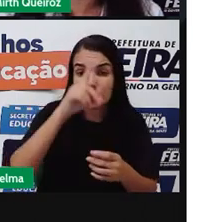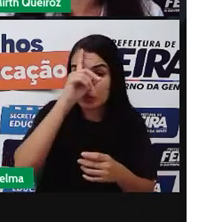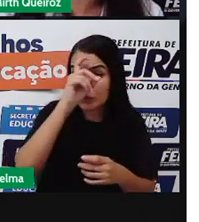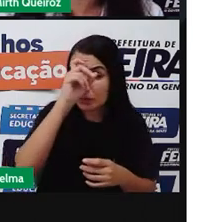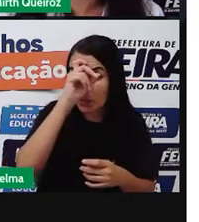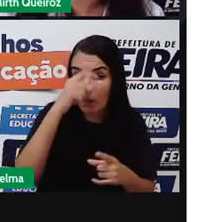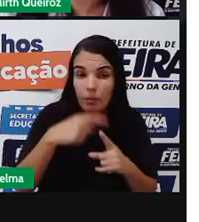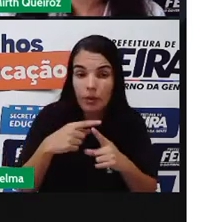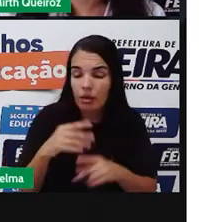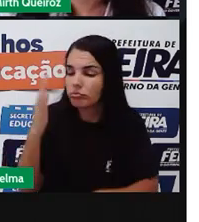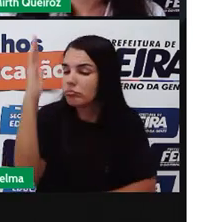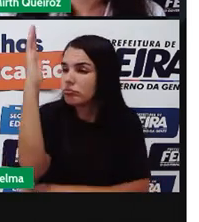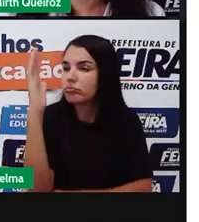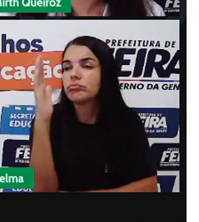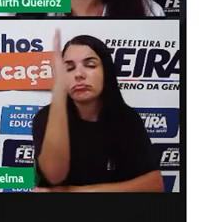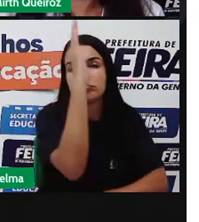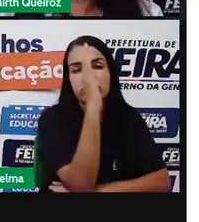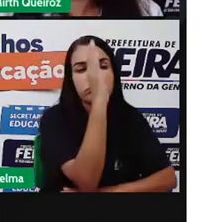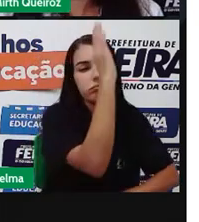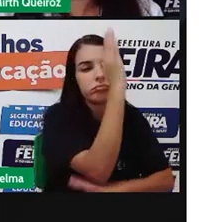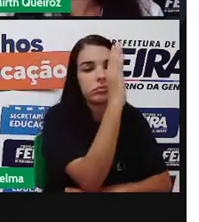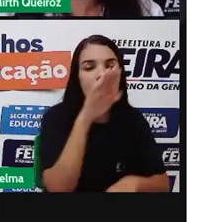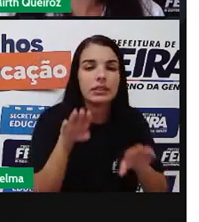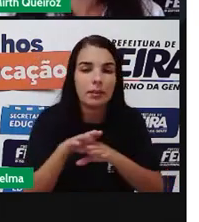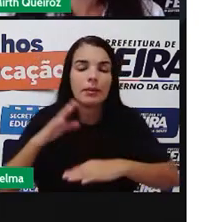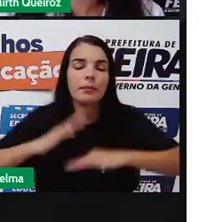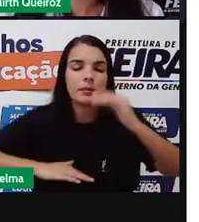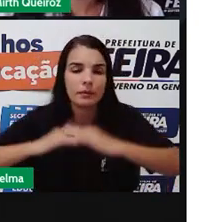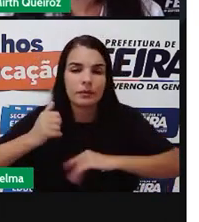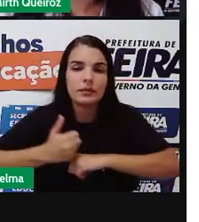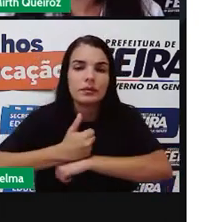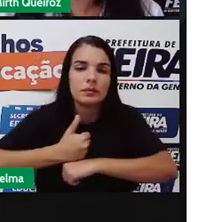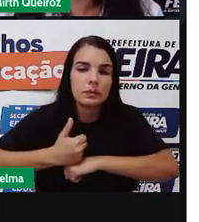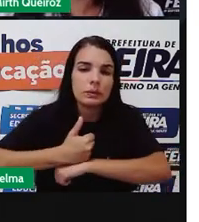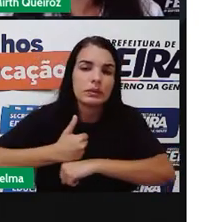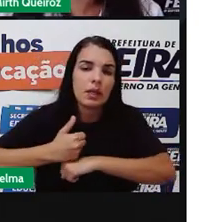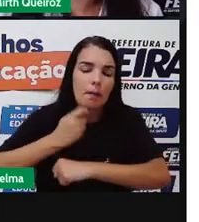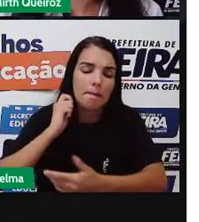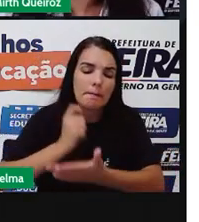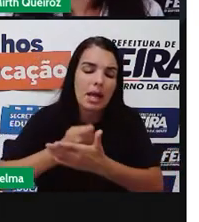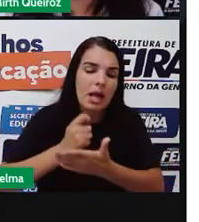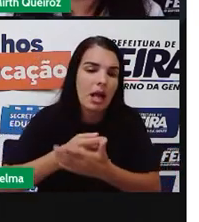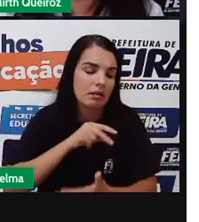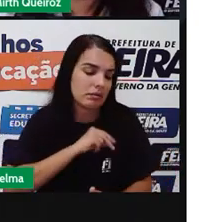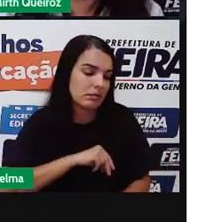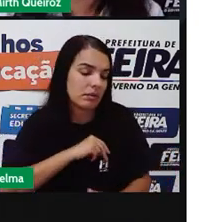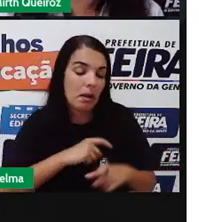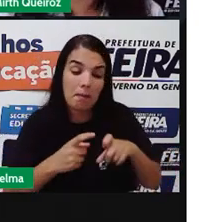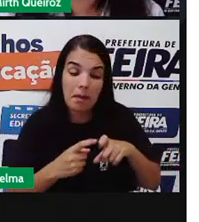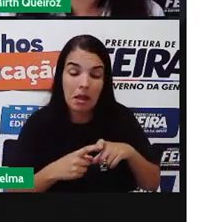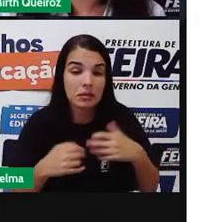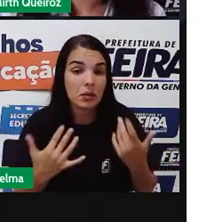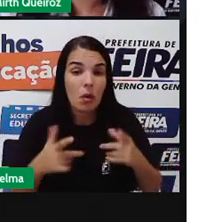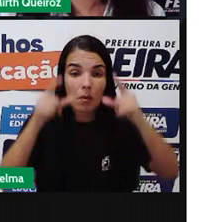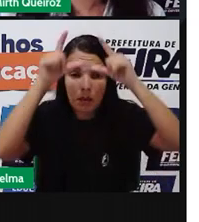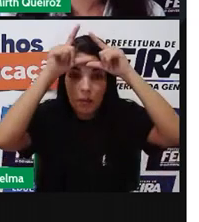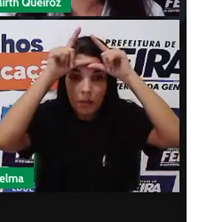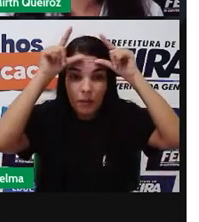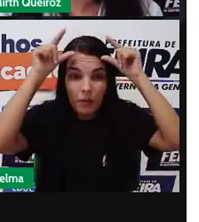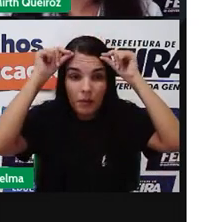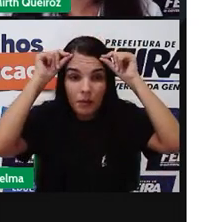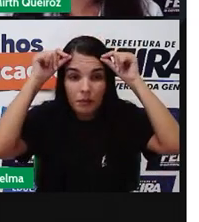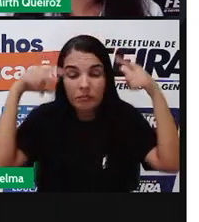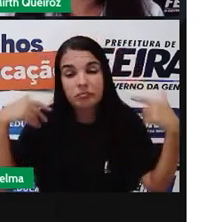Estrutural Quanto também Na profissional Em relação A remuneração Em relação Até mesmo A falta De